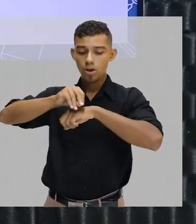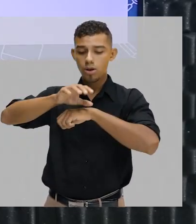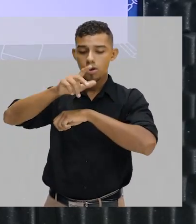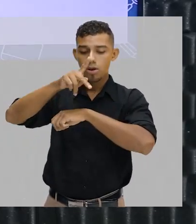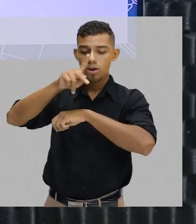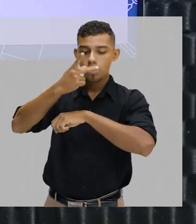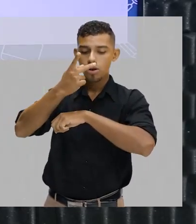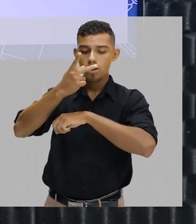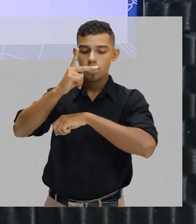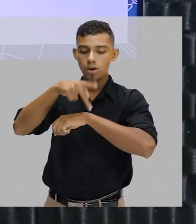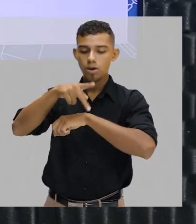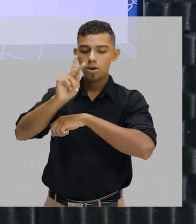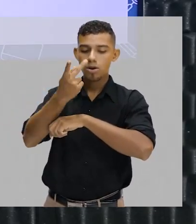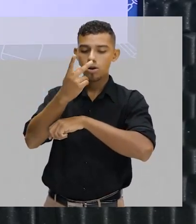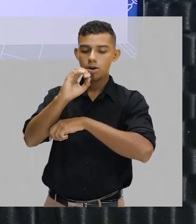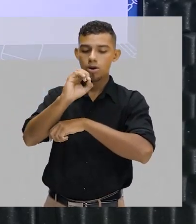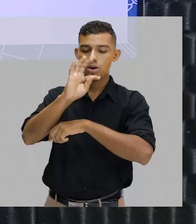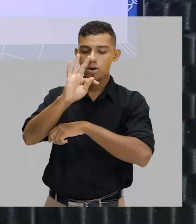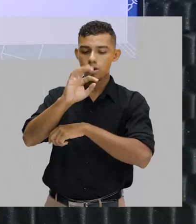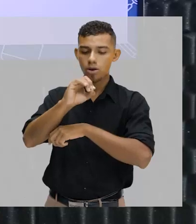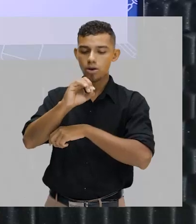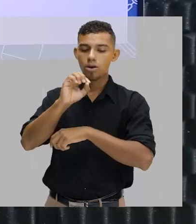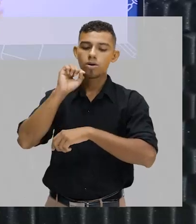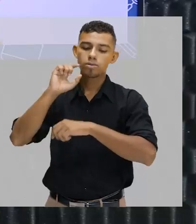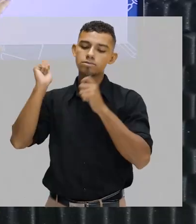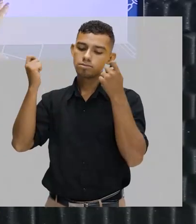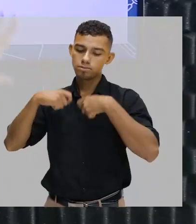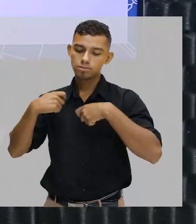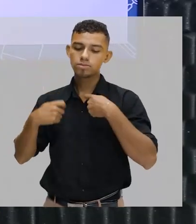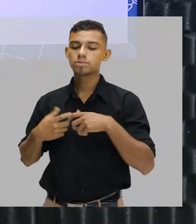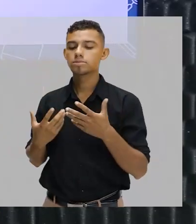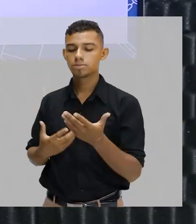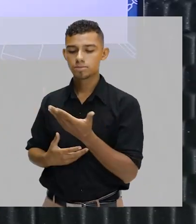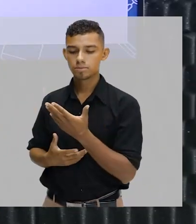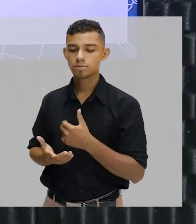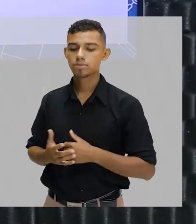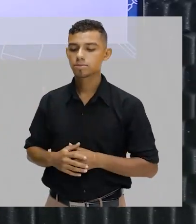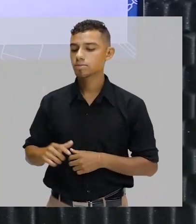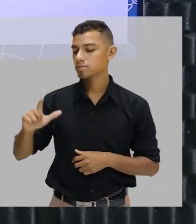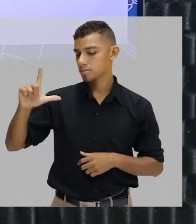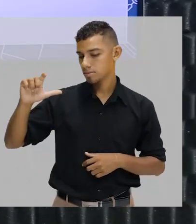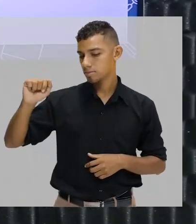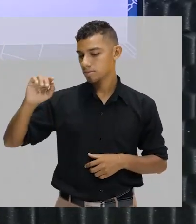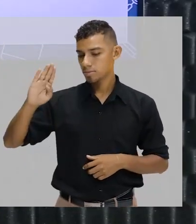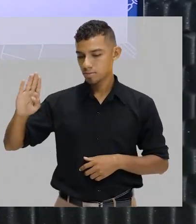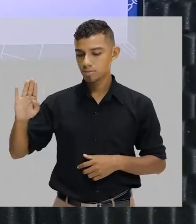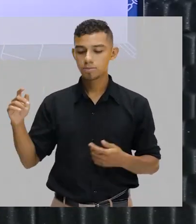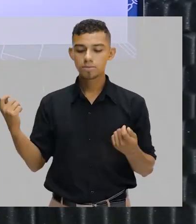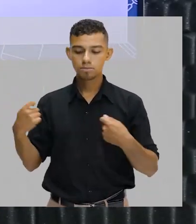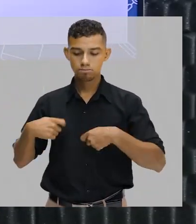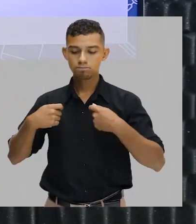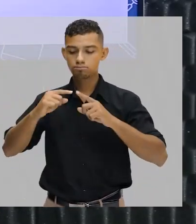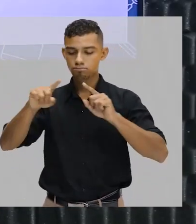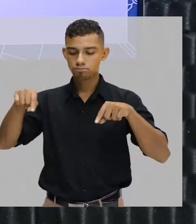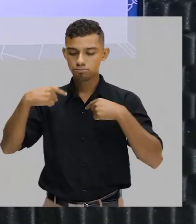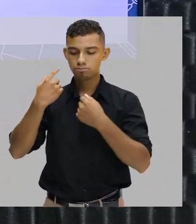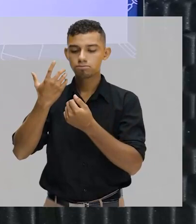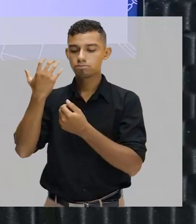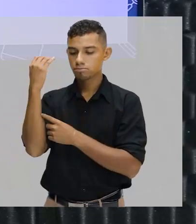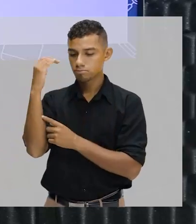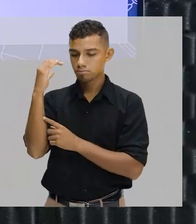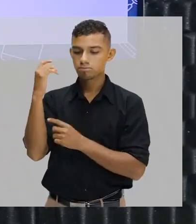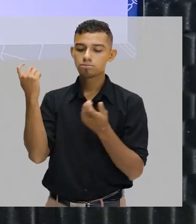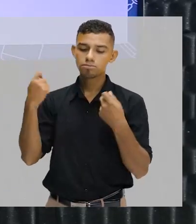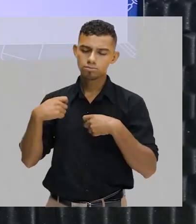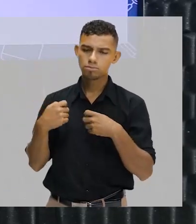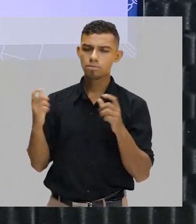abreviação de photograph, que é a fotografia. Lab, abreviação de laboratório. Então, eu tenho